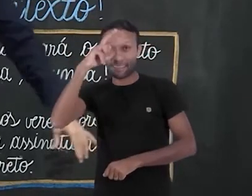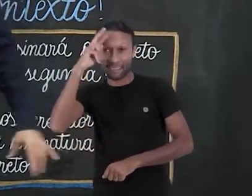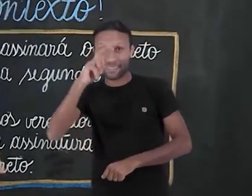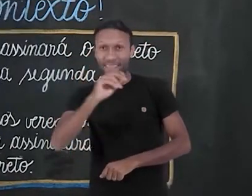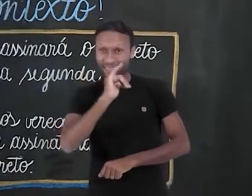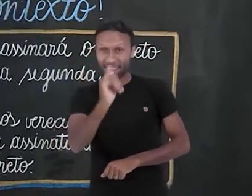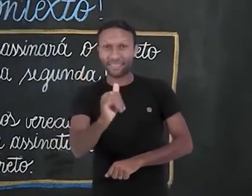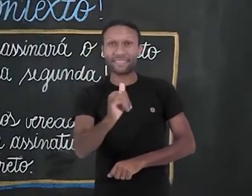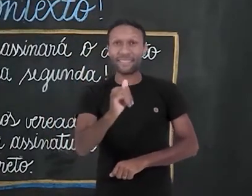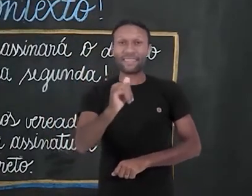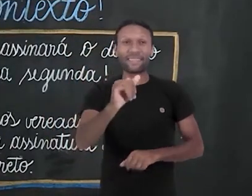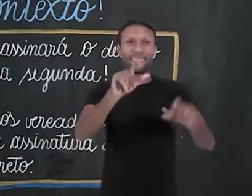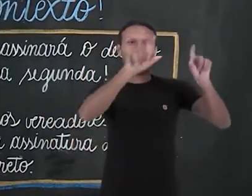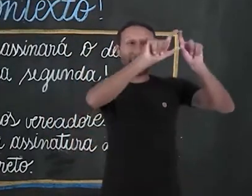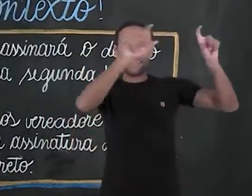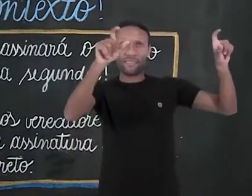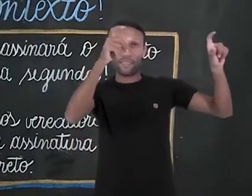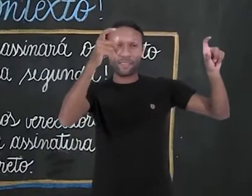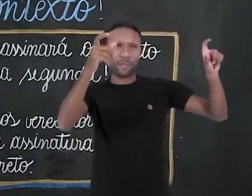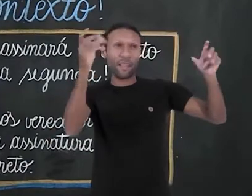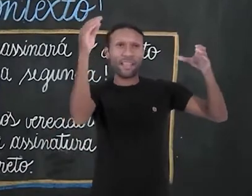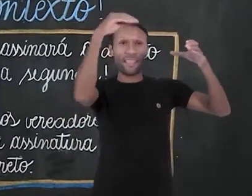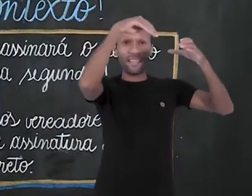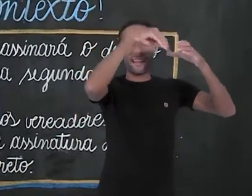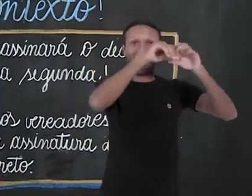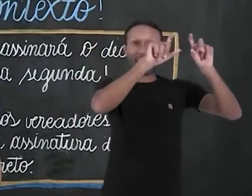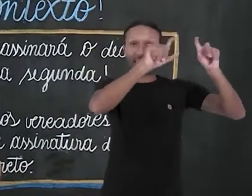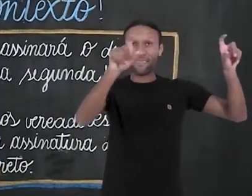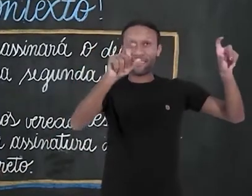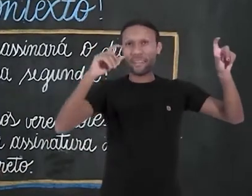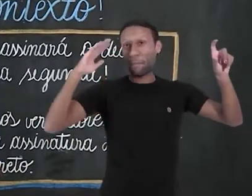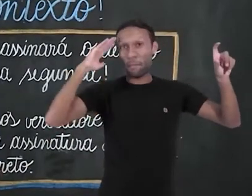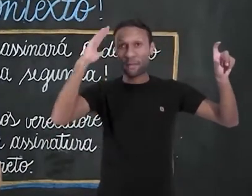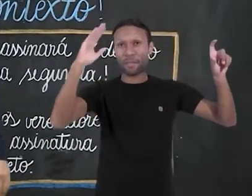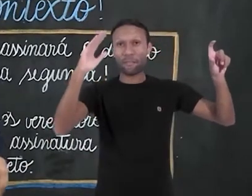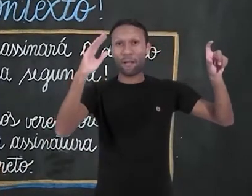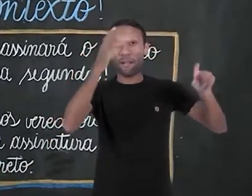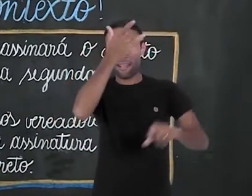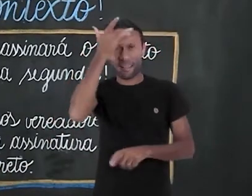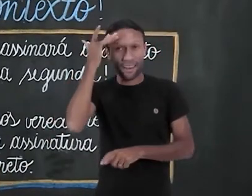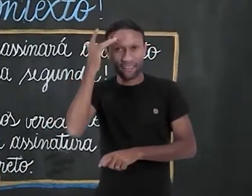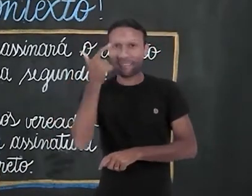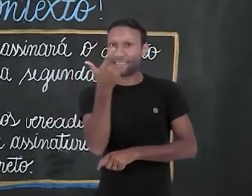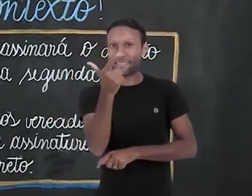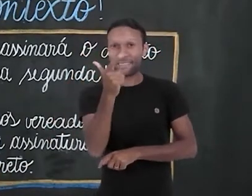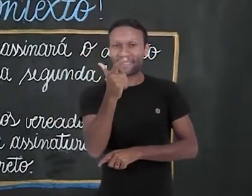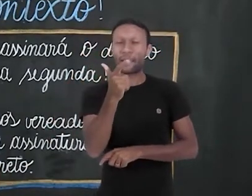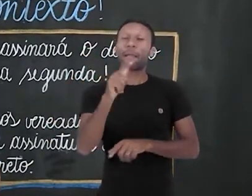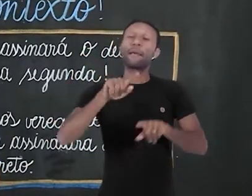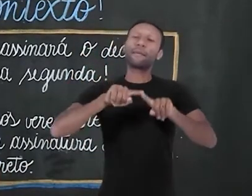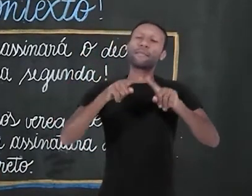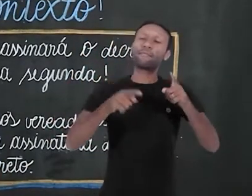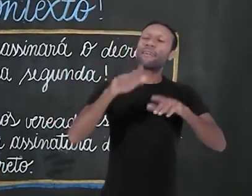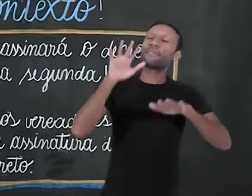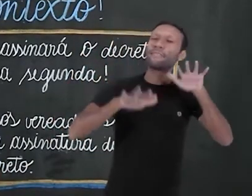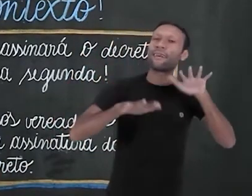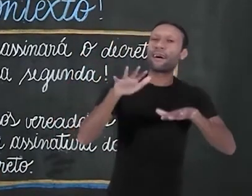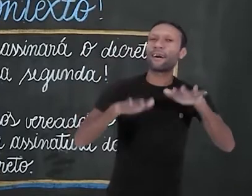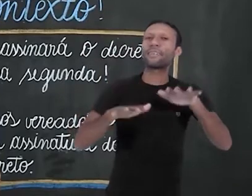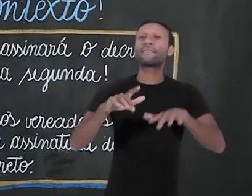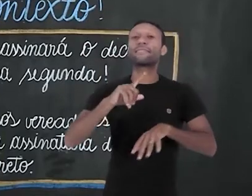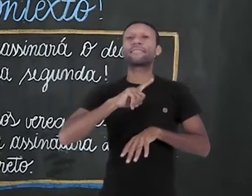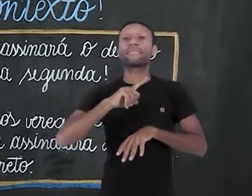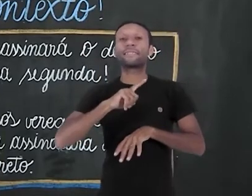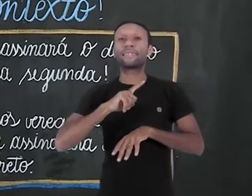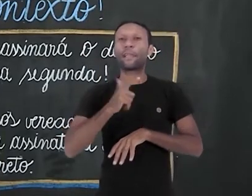sujeito é essencial na construção sintática? E é mesmo, mas pode acontecer algumas orações, algumas sentenças, alguns enunciados